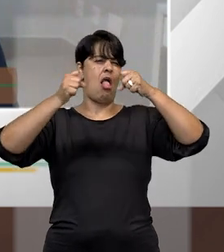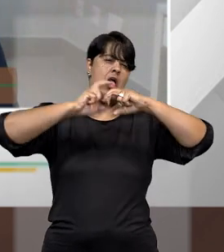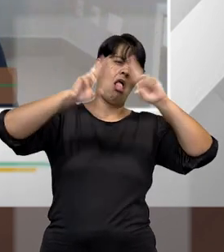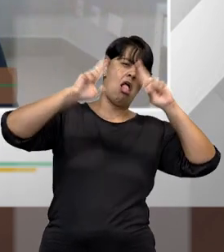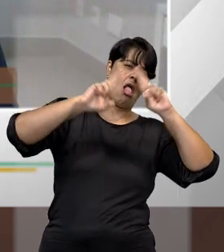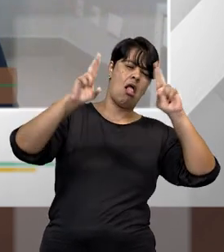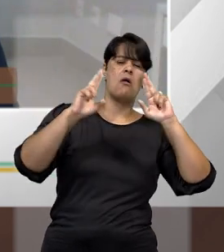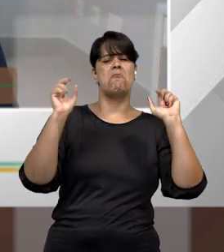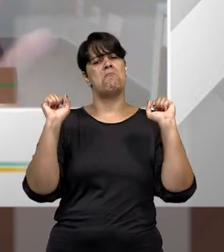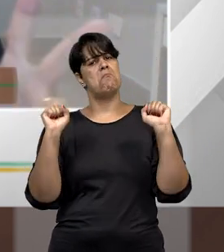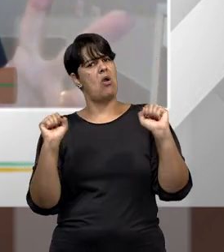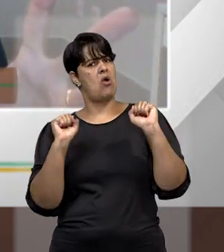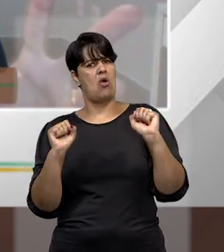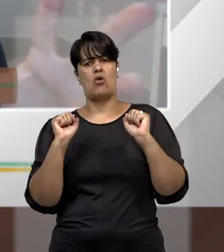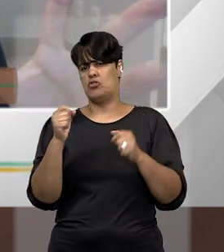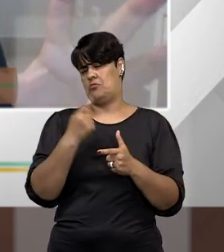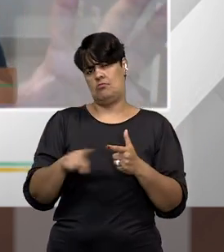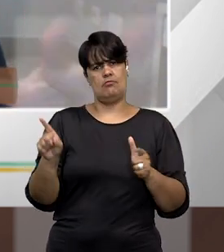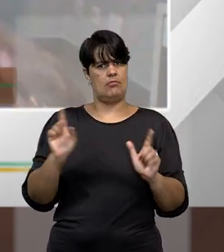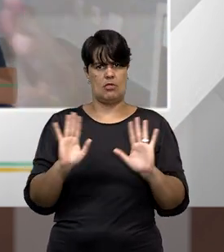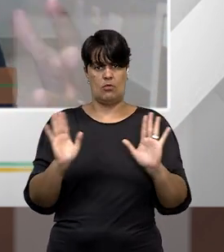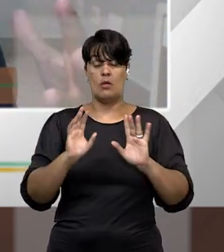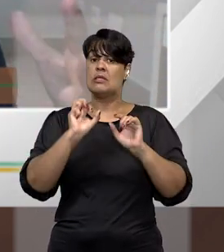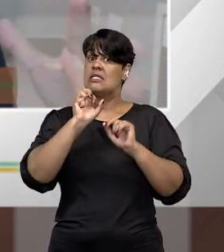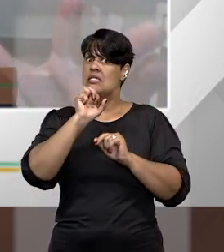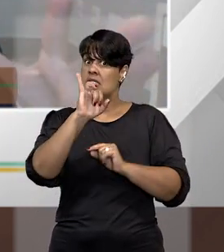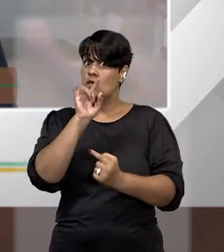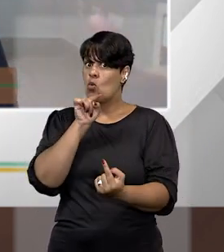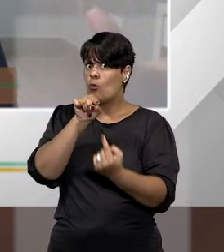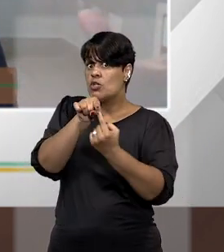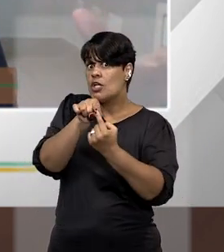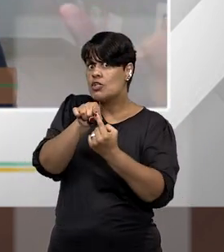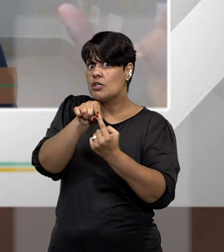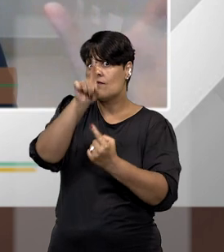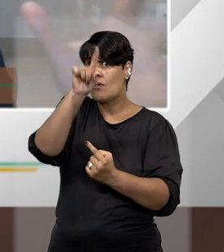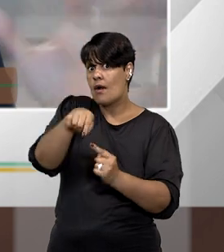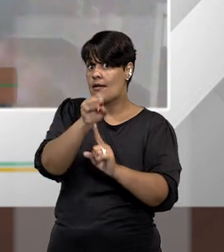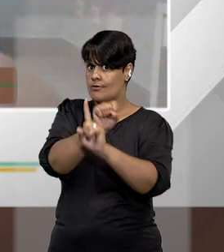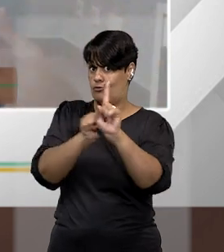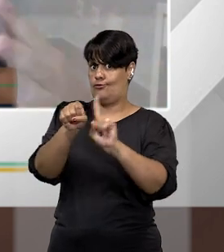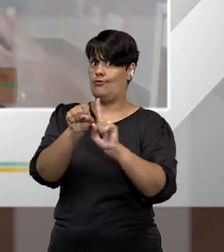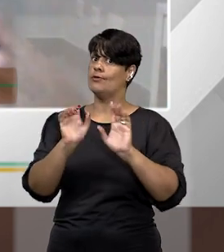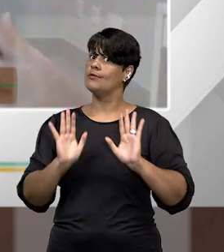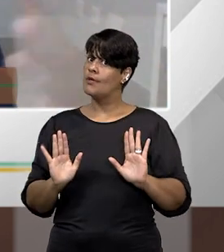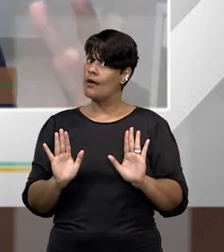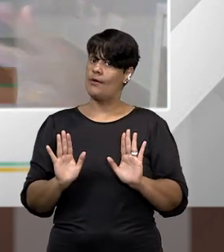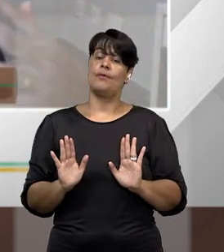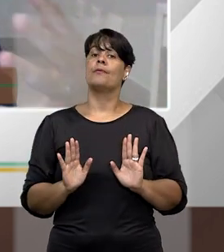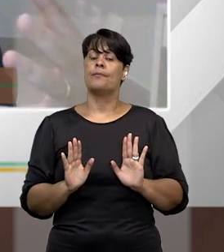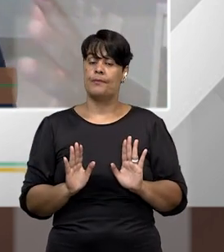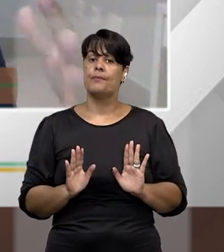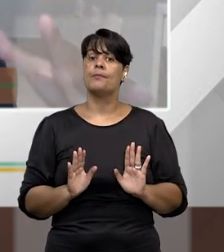sociais. Bom, essa disposição para a doutrina de direito penal considerada como uma causa de tipicidade material